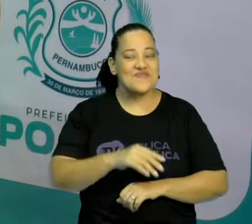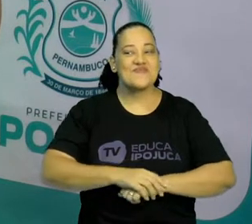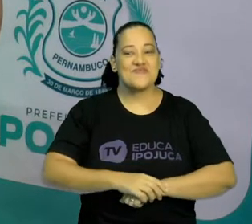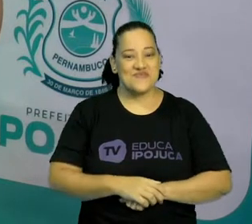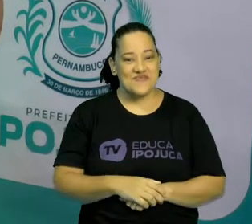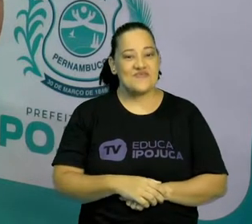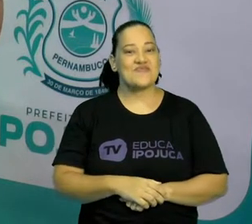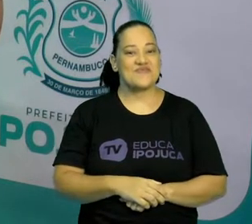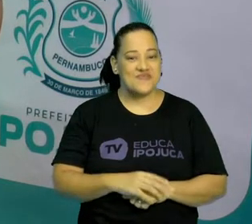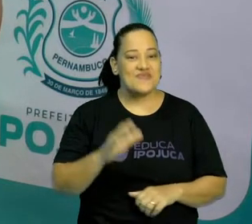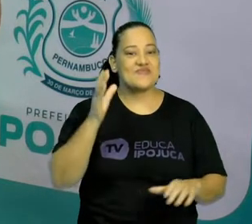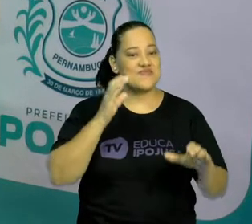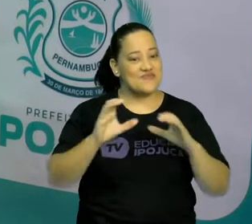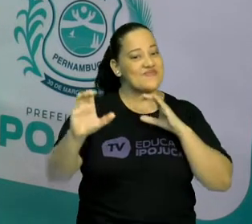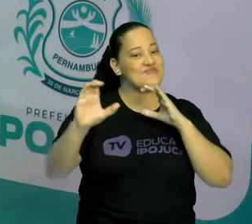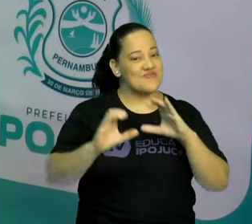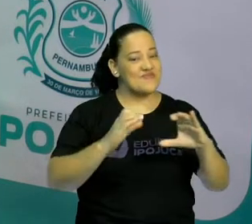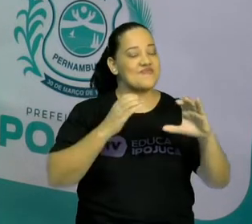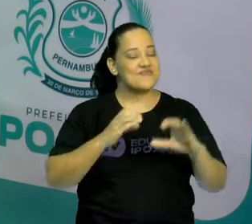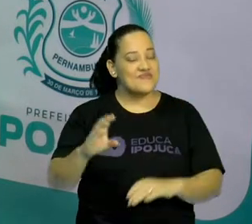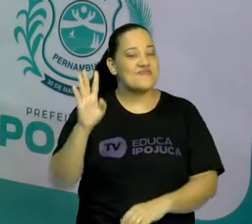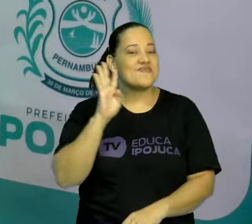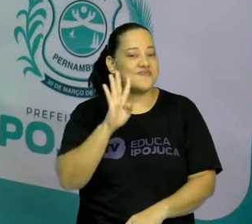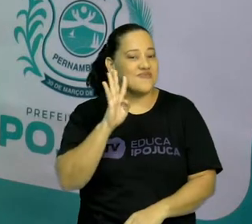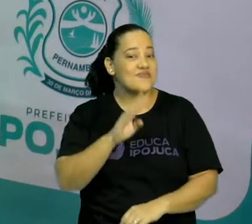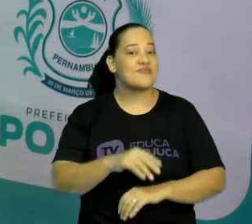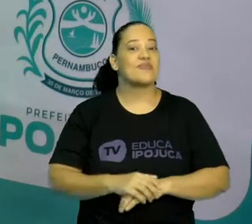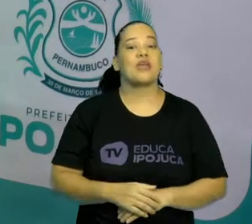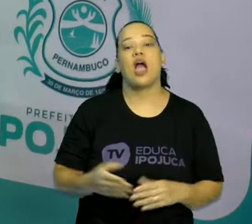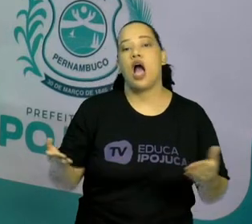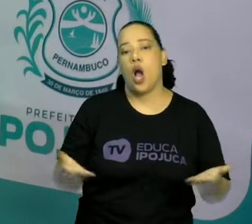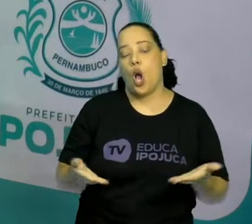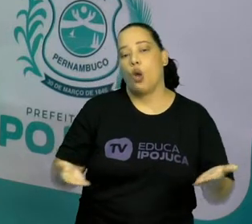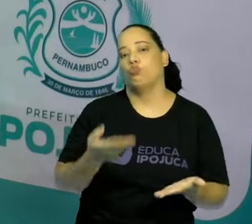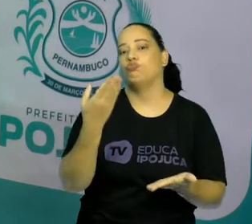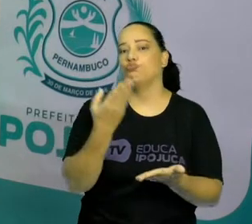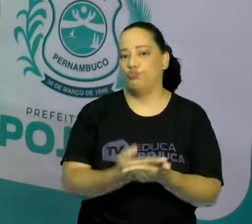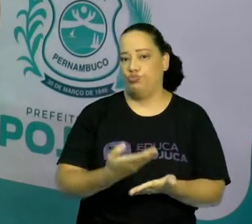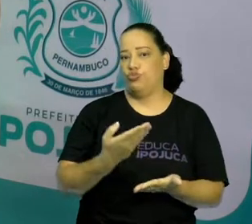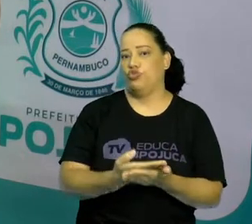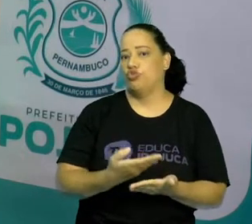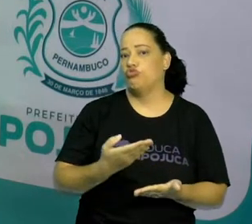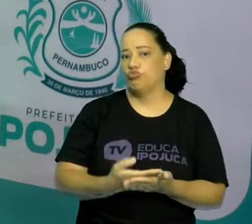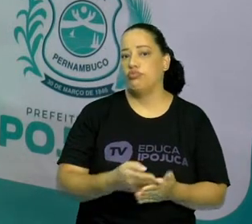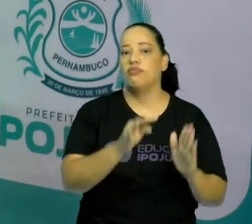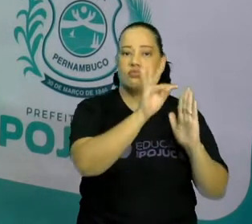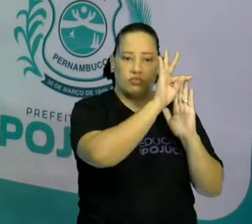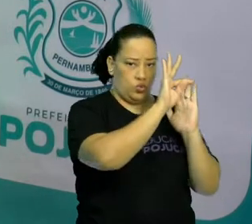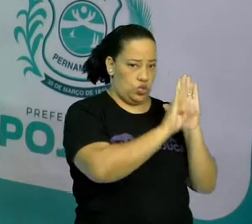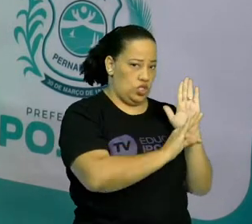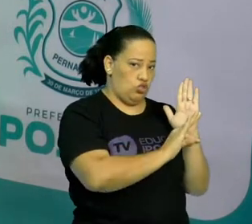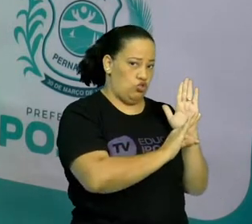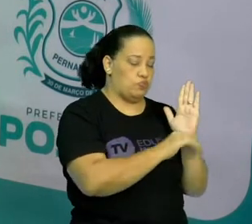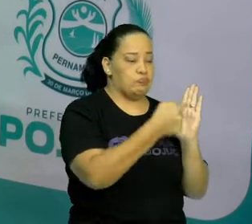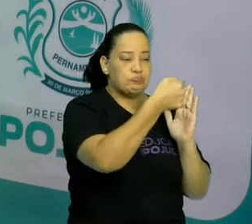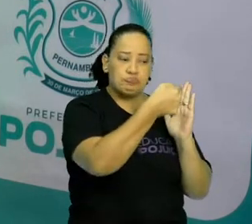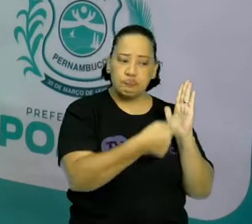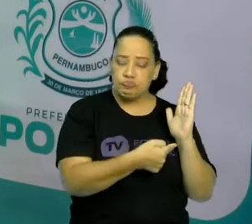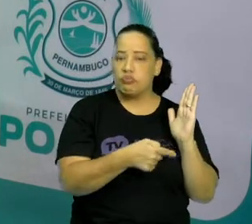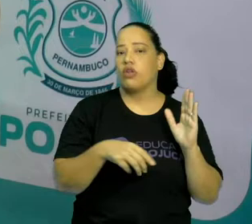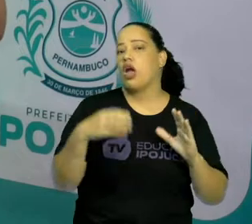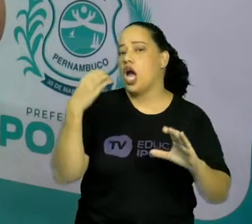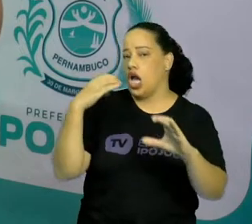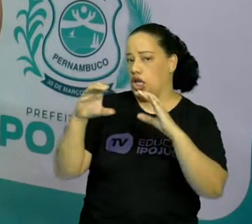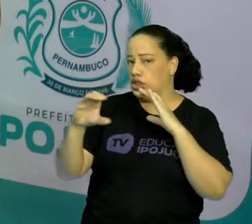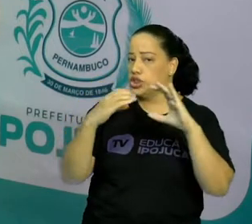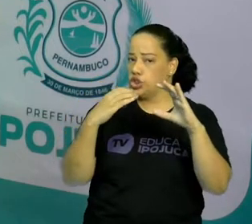esta cantiga, crianças. Bom, vamos agora estudar um pouquinho o texto. A cantiga que a